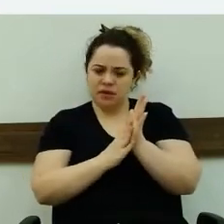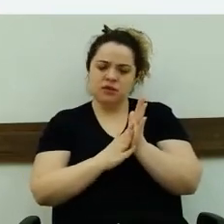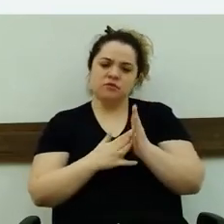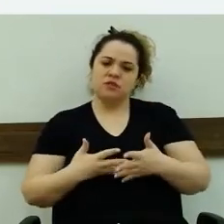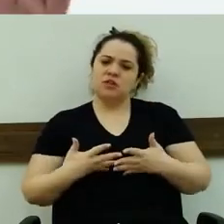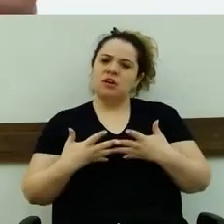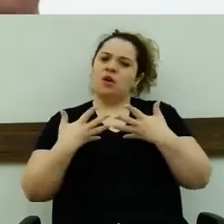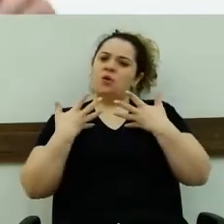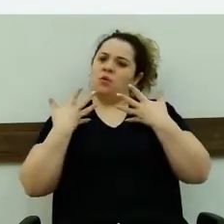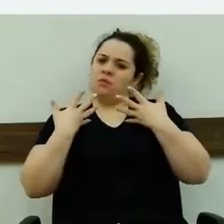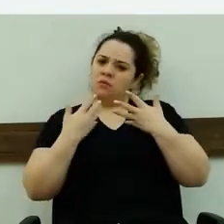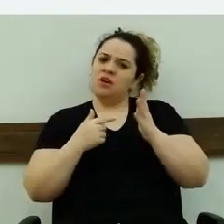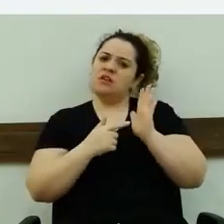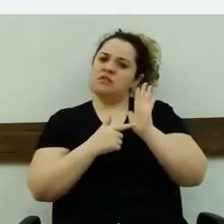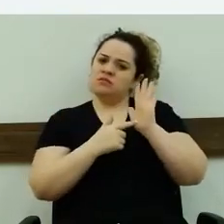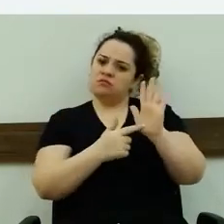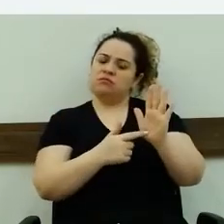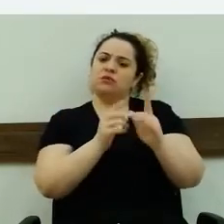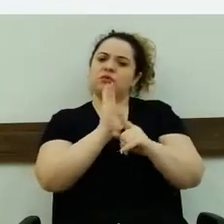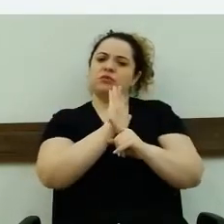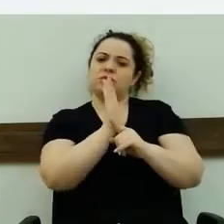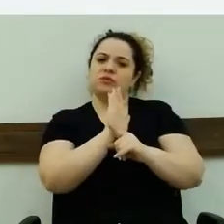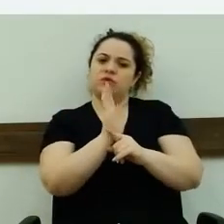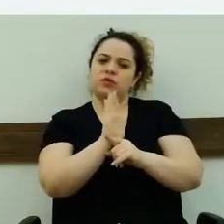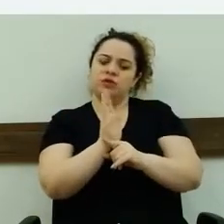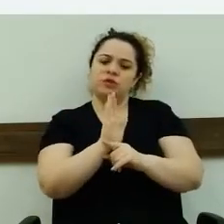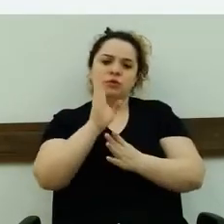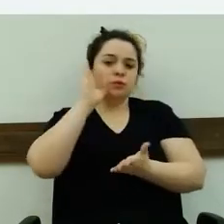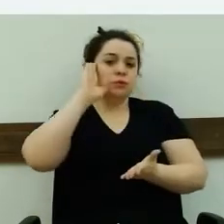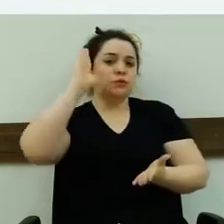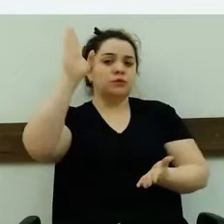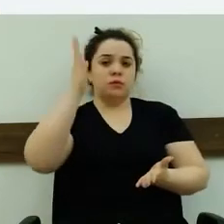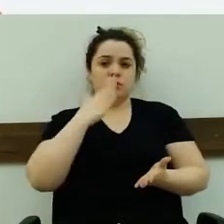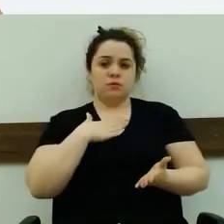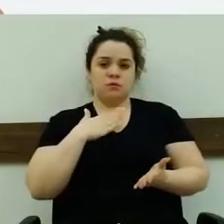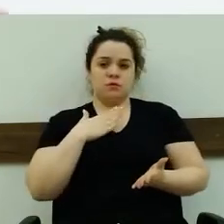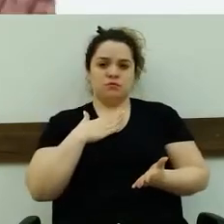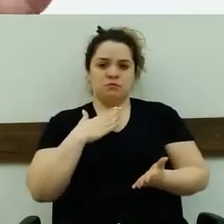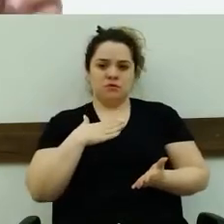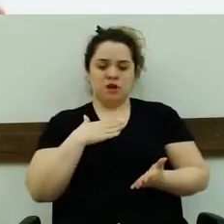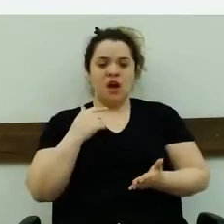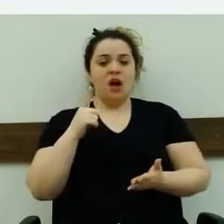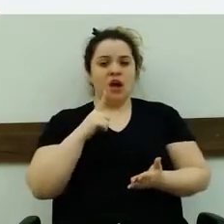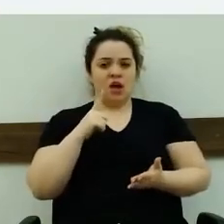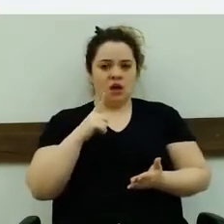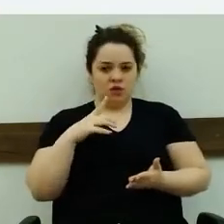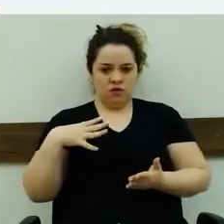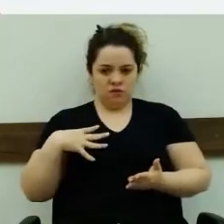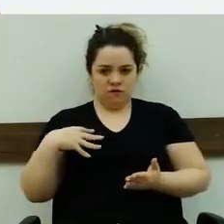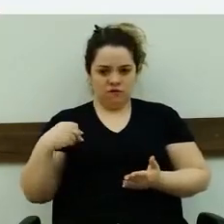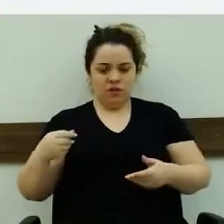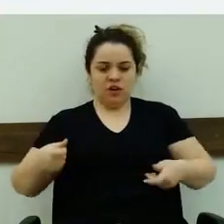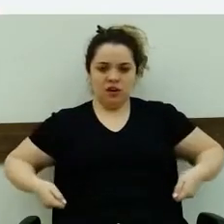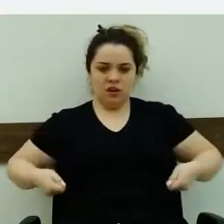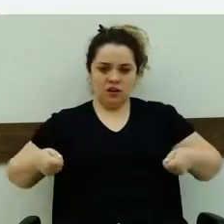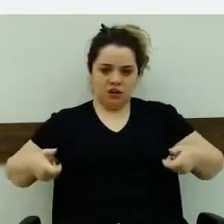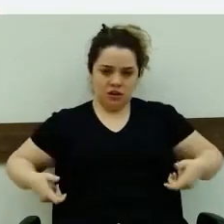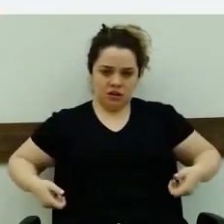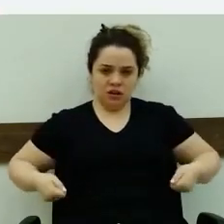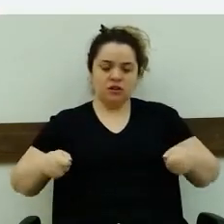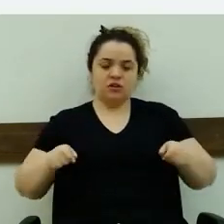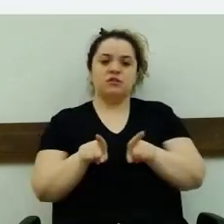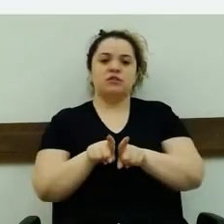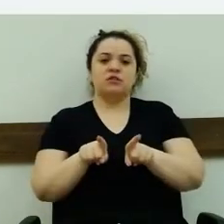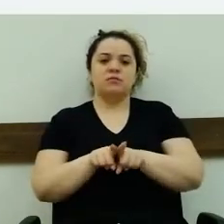que Vossa Excelência trouxe para nós hoje, principalmente para mim. Eu tenho filha, que é cadeirante também, mas ela